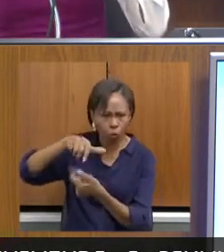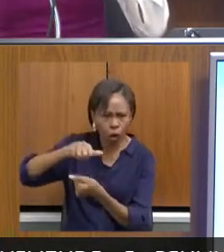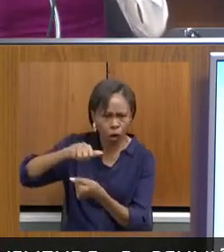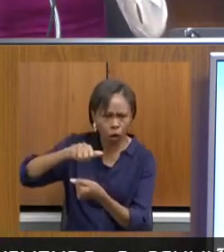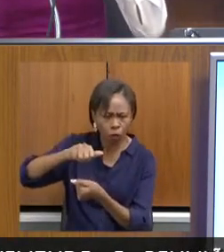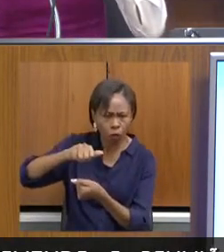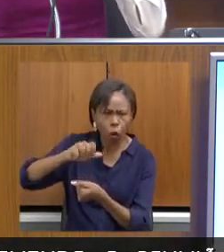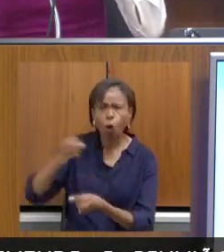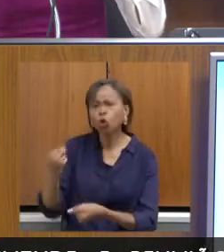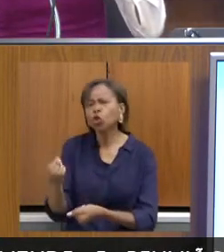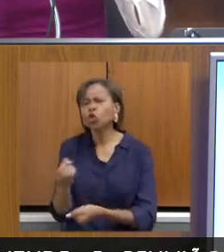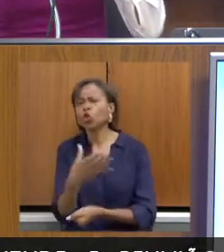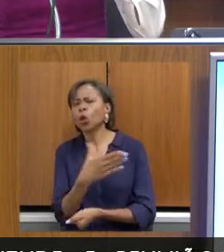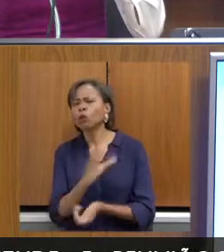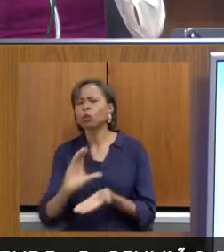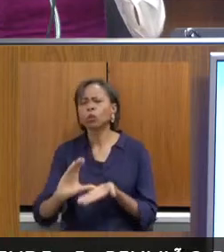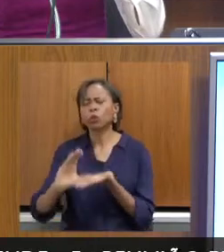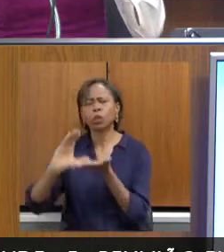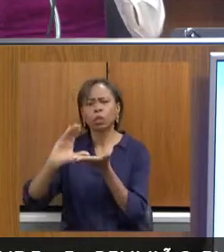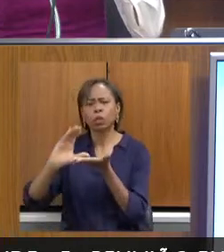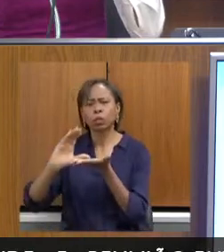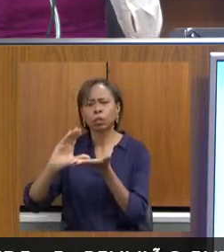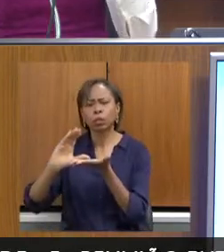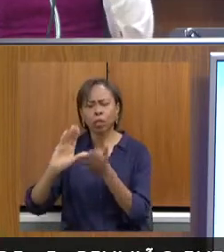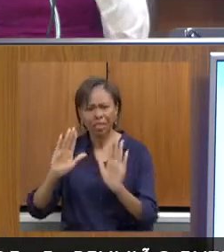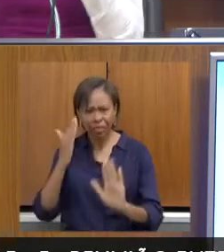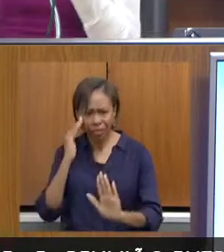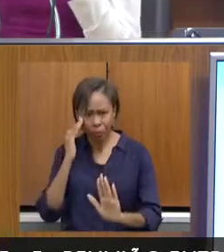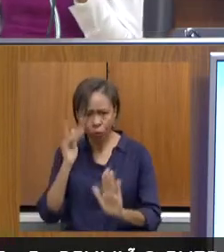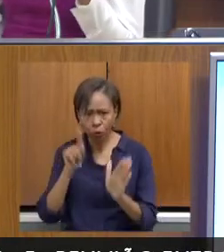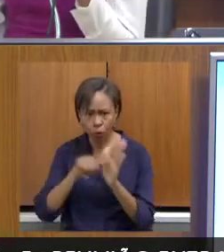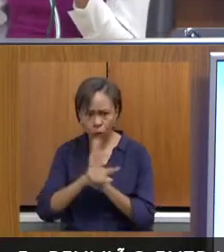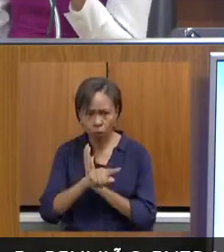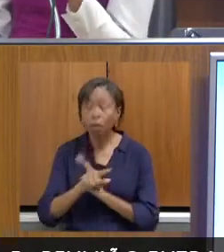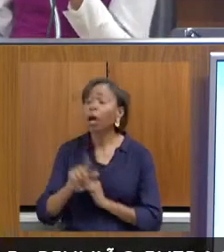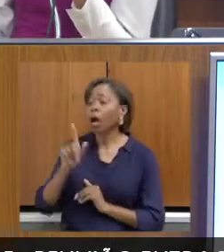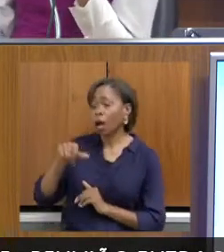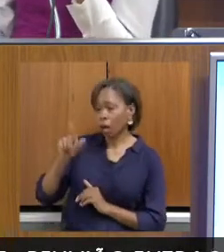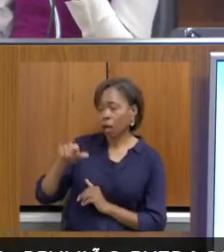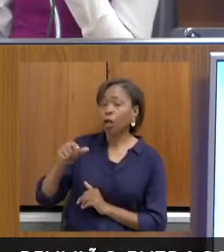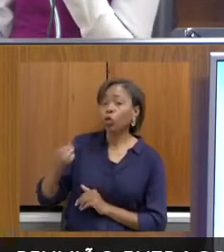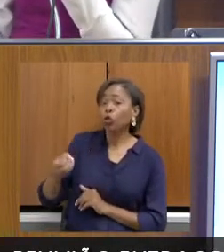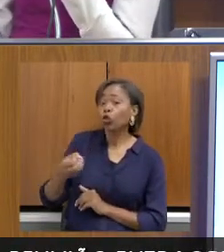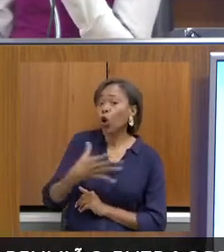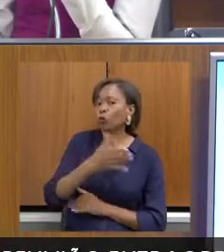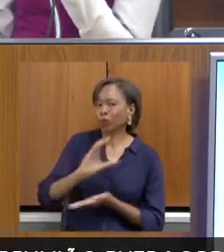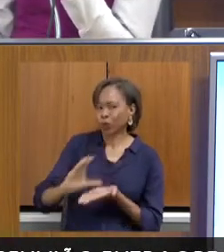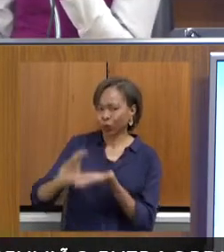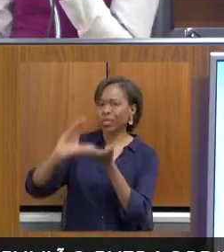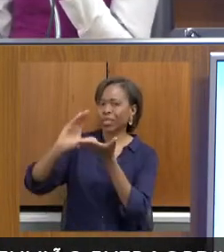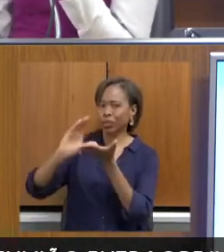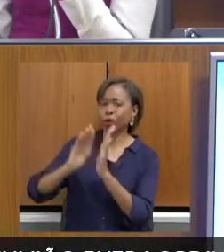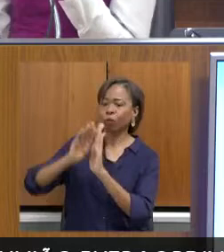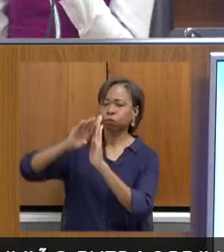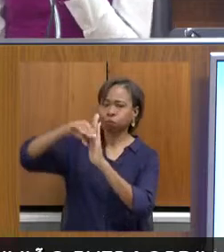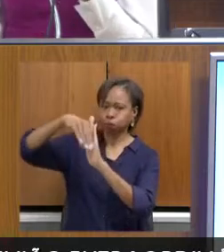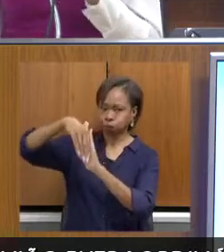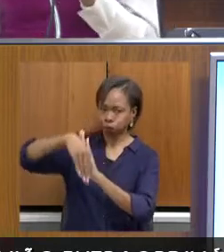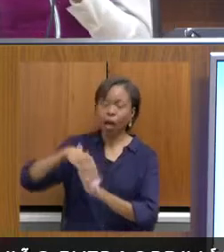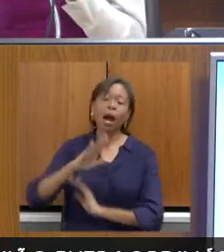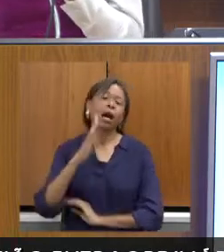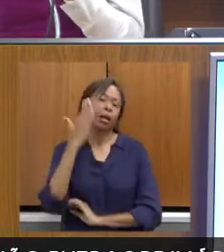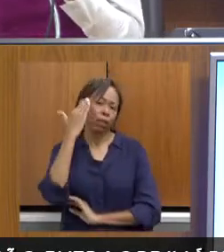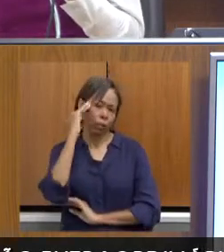conselhos? Você entendeu a pergunta que eu estou te fazendo? Sim, é de novos conselhos. De novos conselhos. De novos conselhos, tá, entendi.